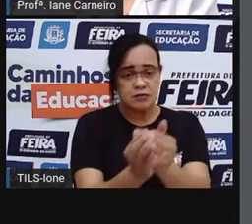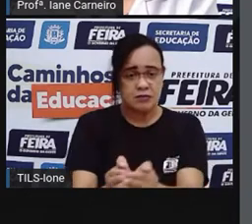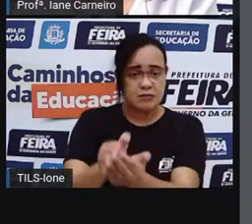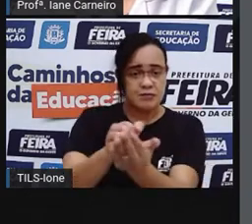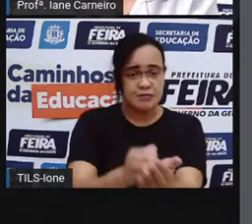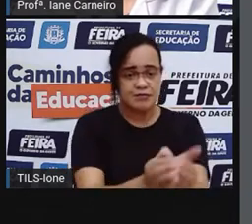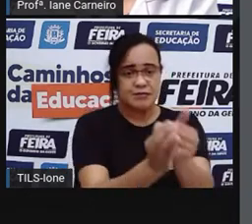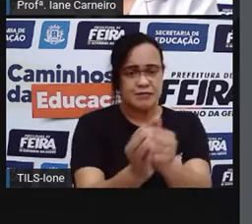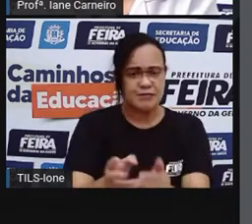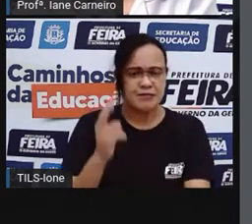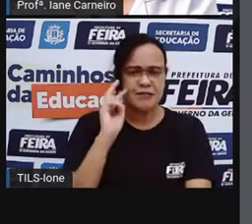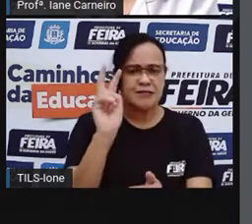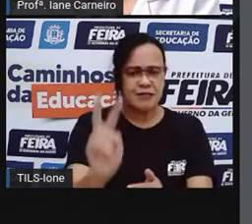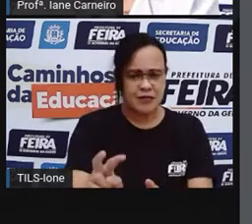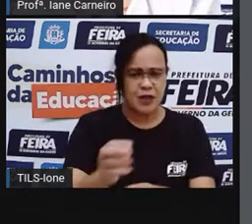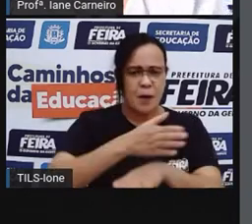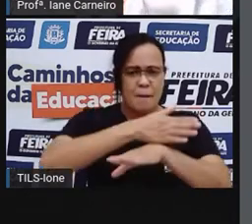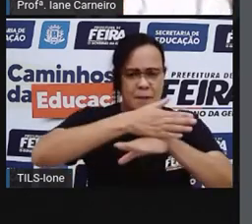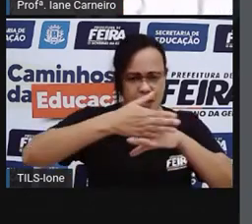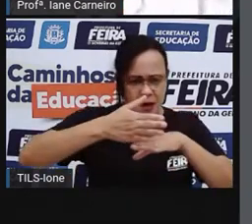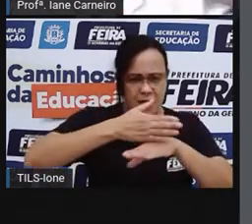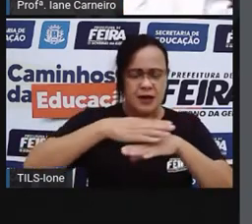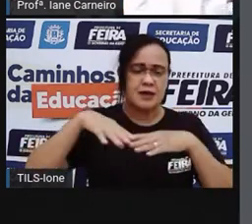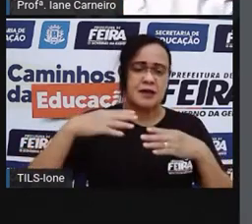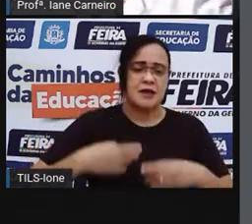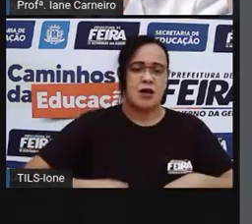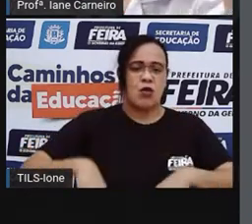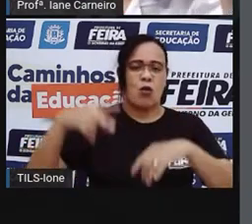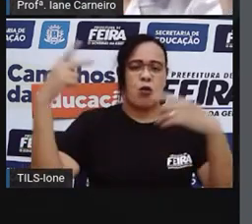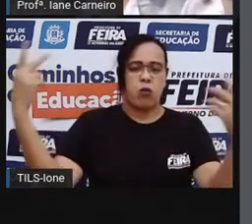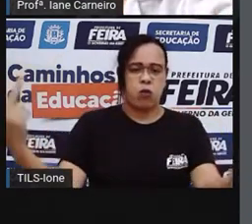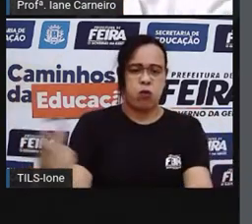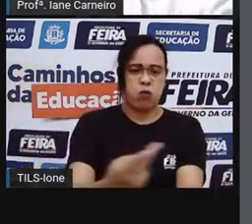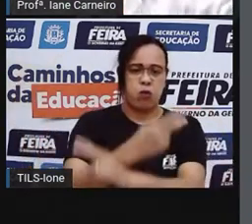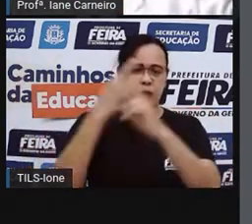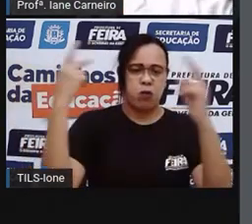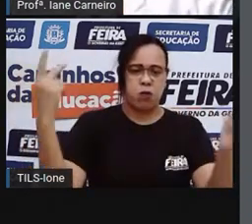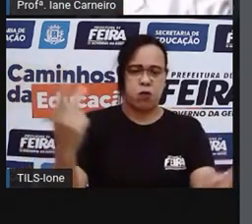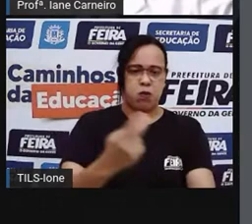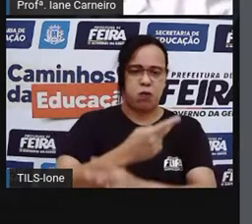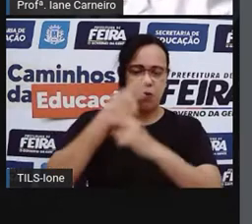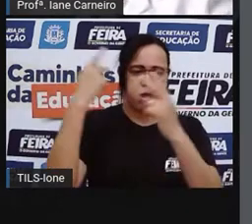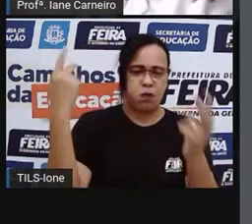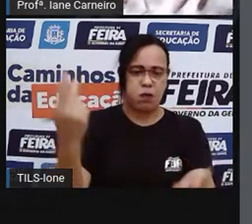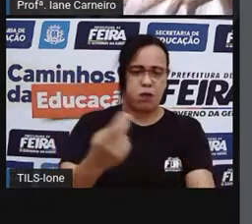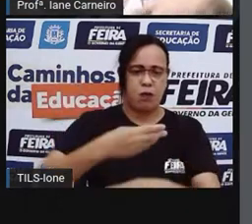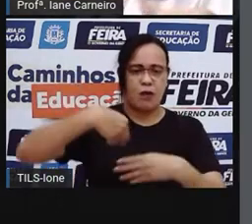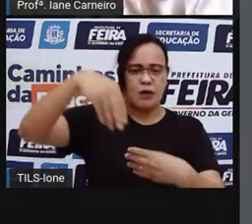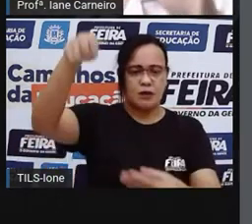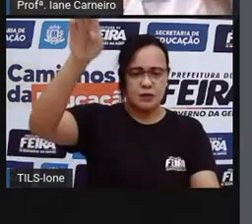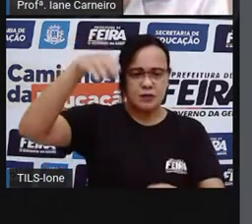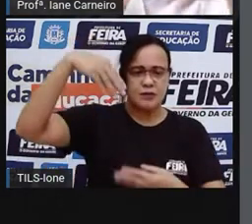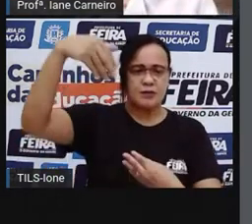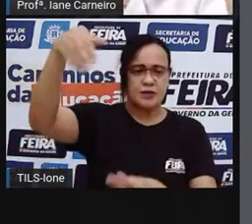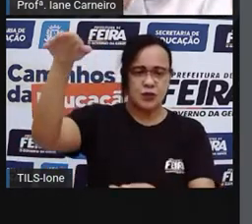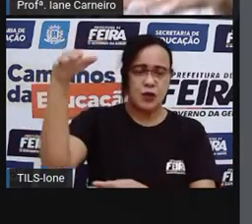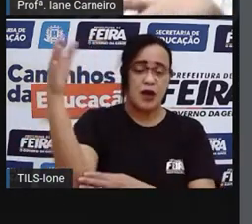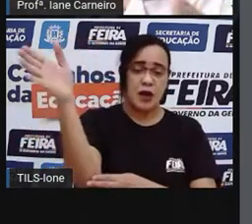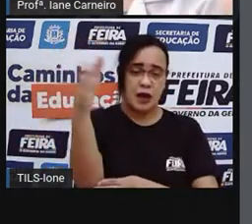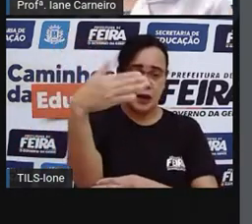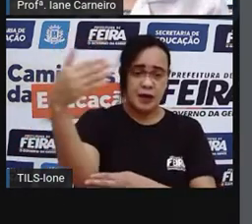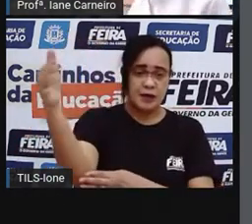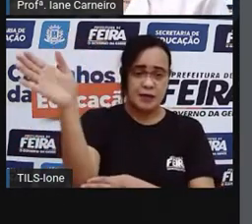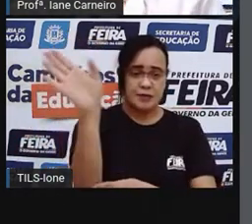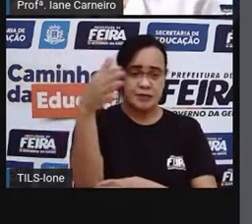partezinha branca, que é um tecido, né? Que o vento empurra a vela, né? E faz com que o barco caminhe,